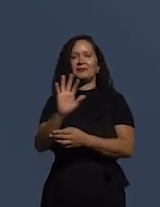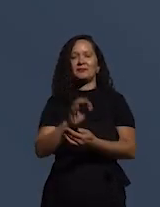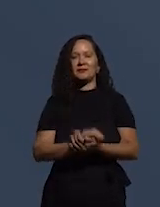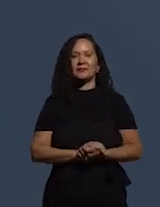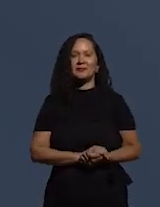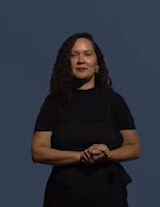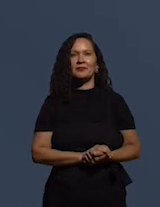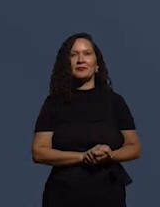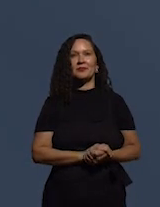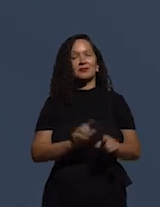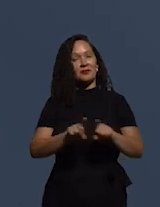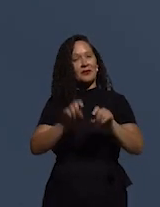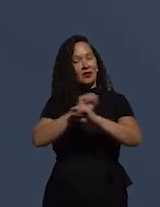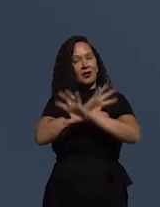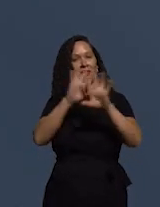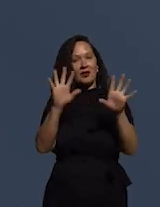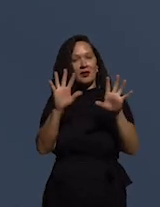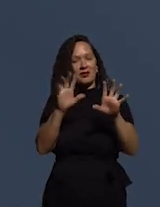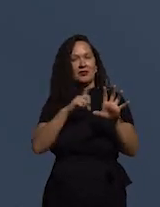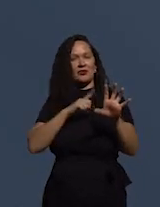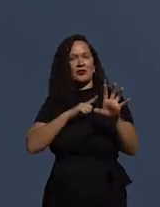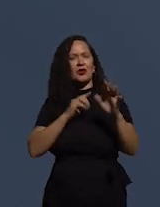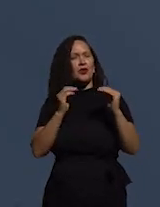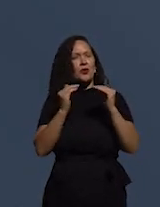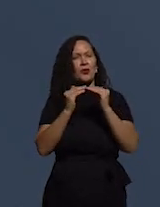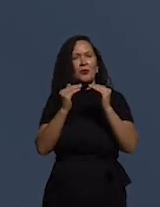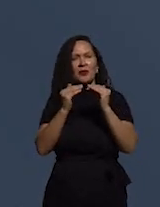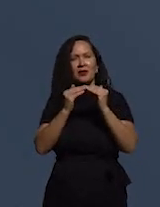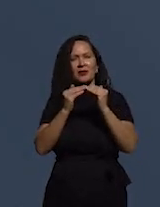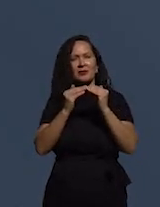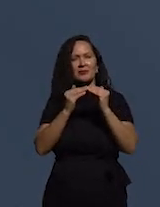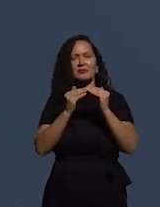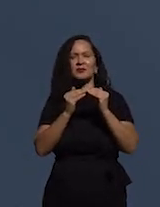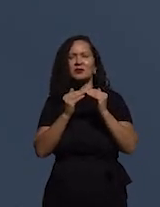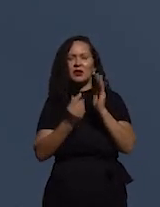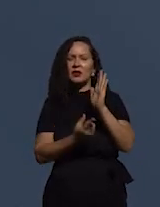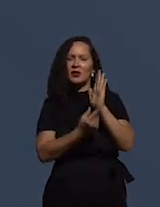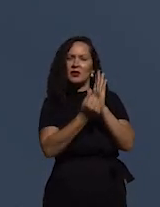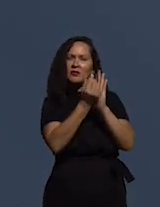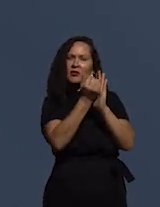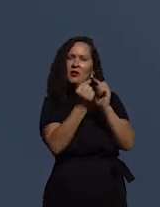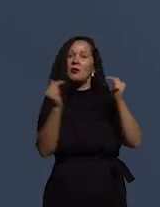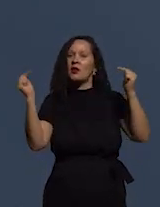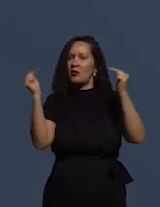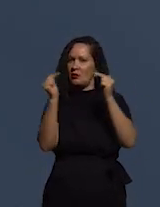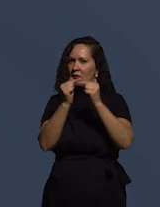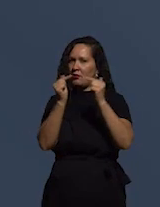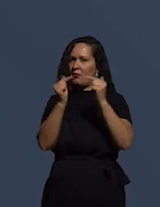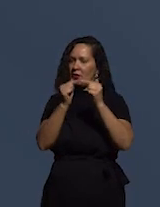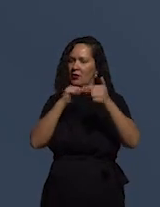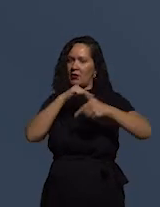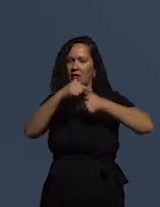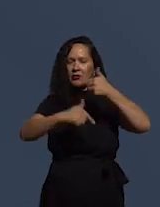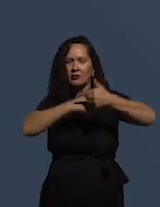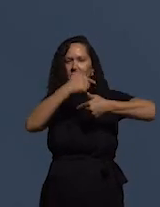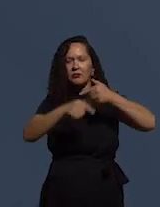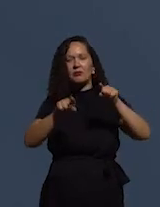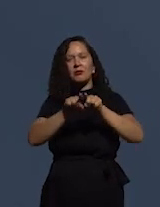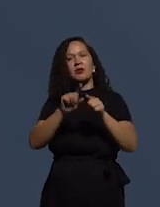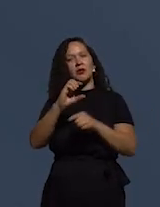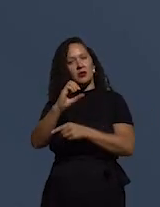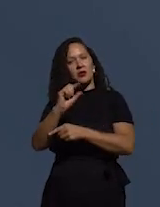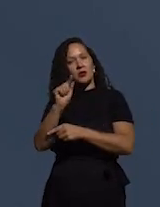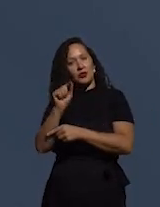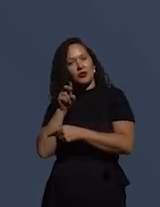E, evidentemente, que isso tem tudo a ver com a integridade do gasto e as ações da CGU, integridade e qualidade